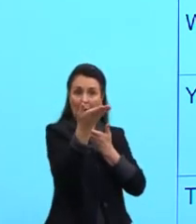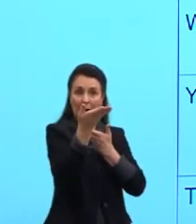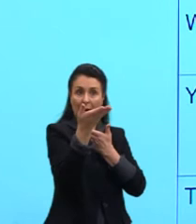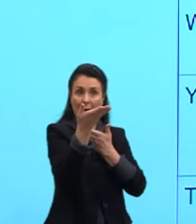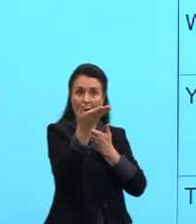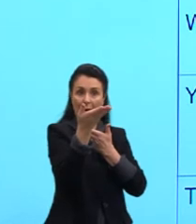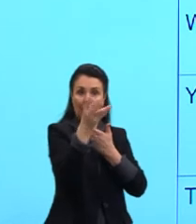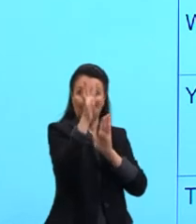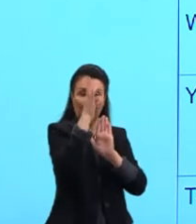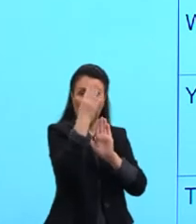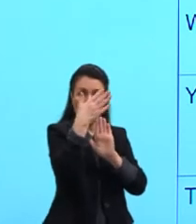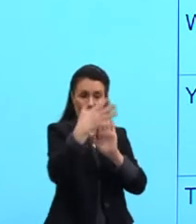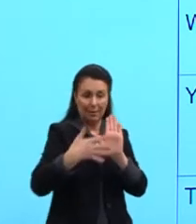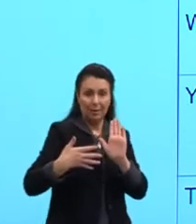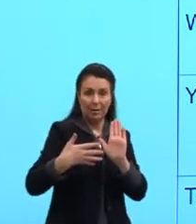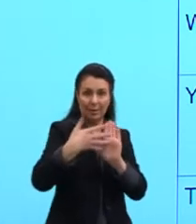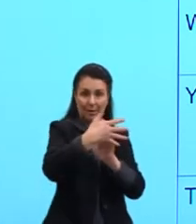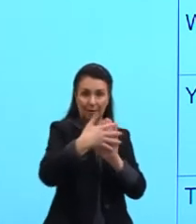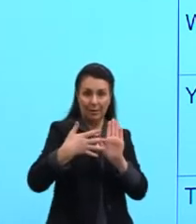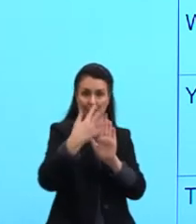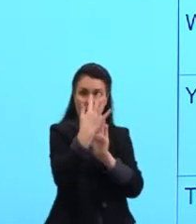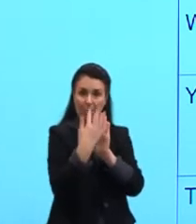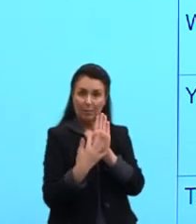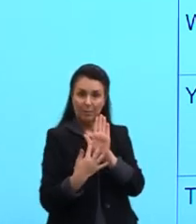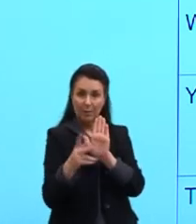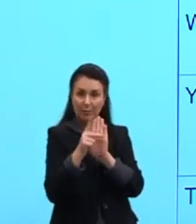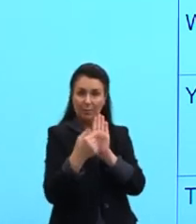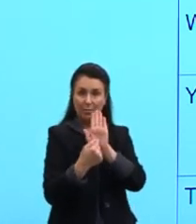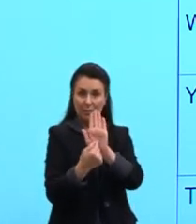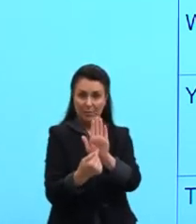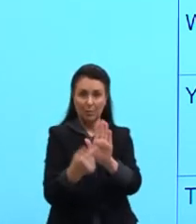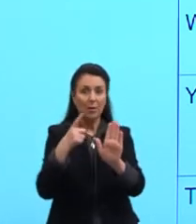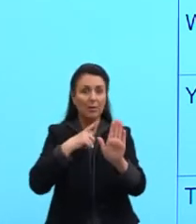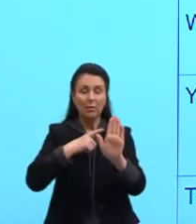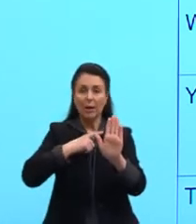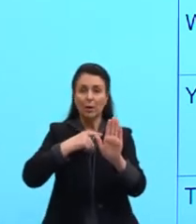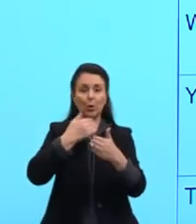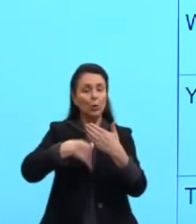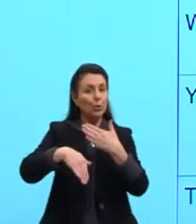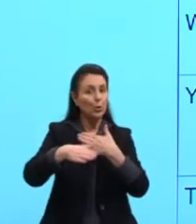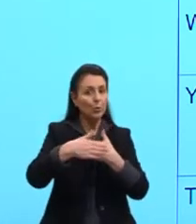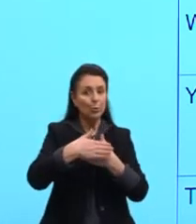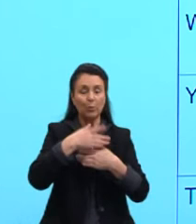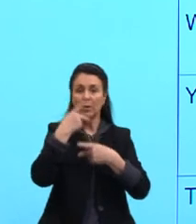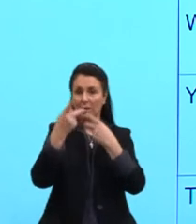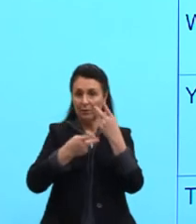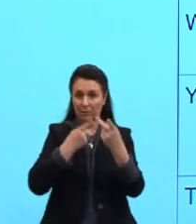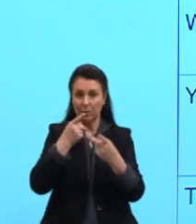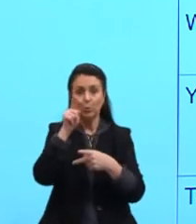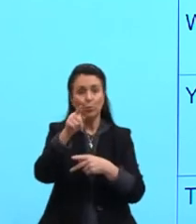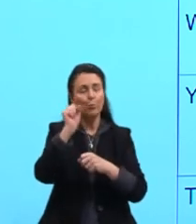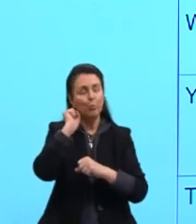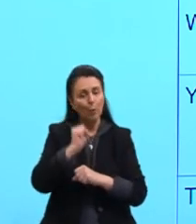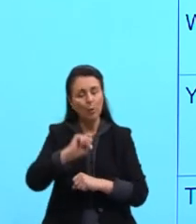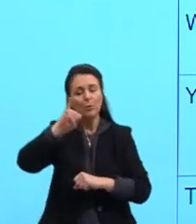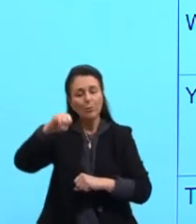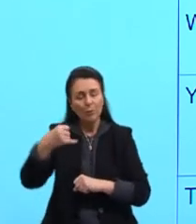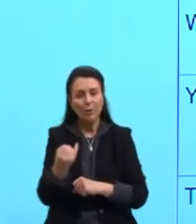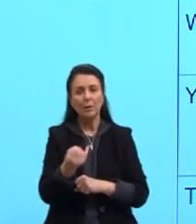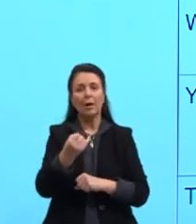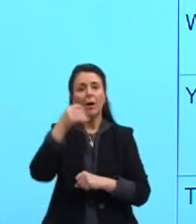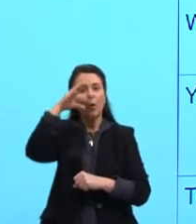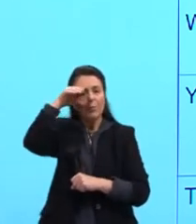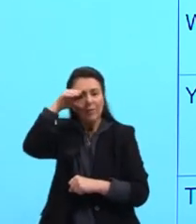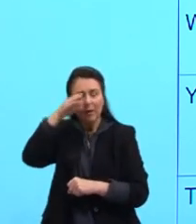Her, lhe, a, ela. E assim por diante, pessoal. A tabela fica aí para vocês observarem com mais calma.